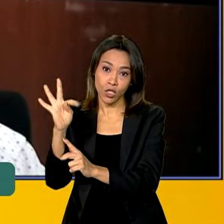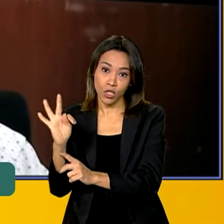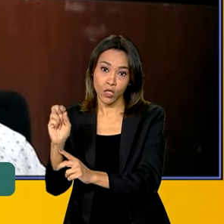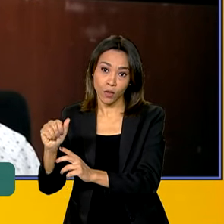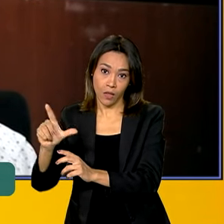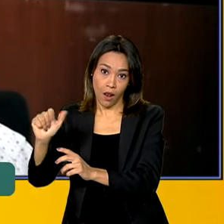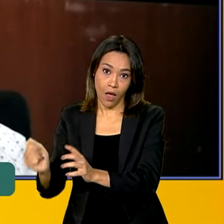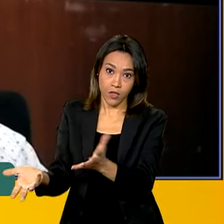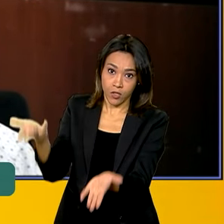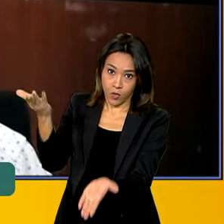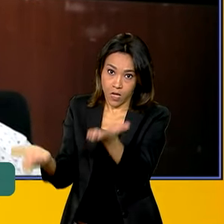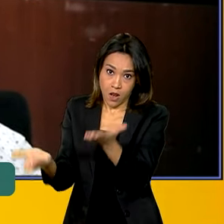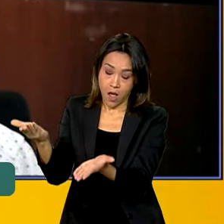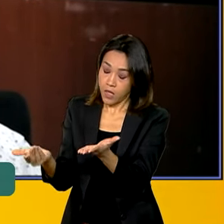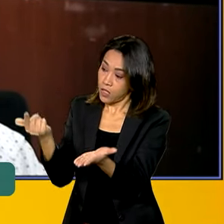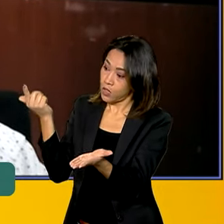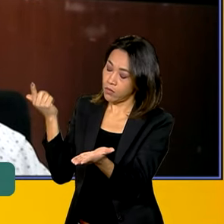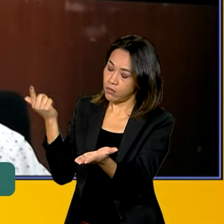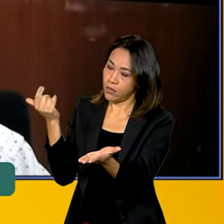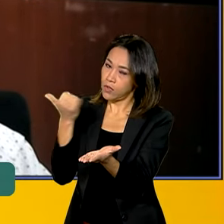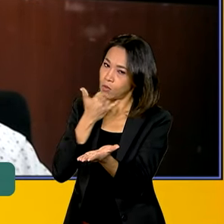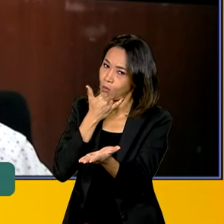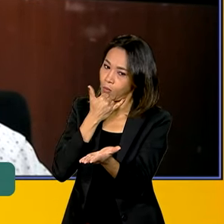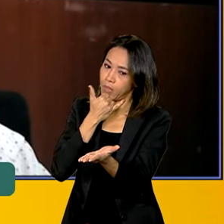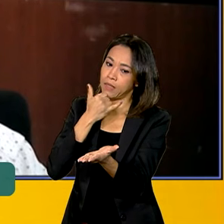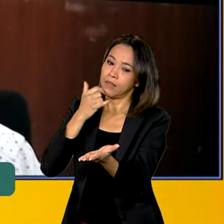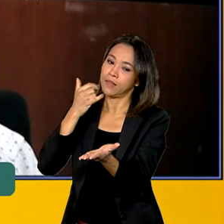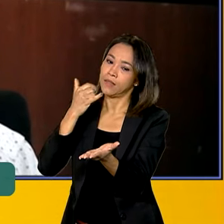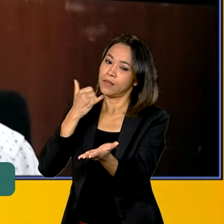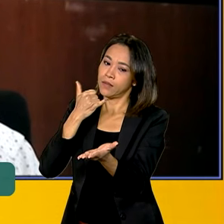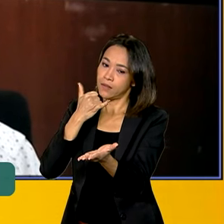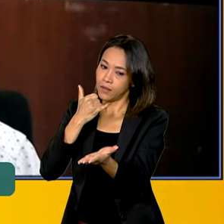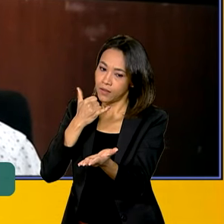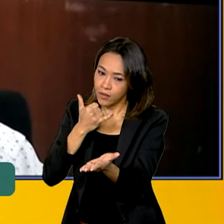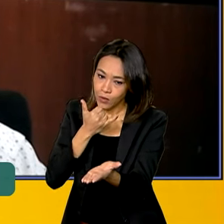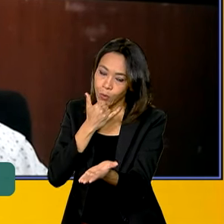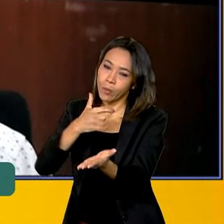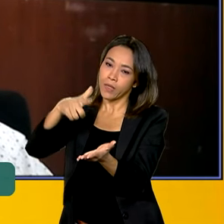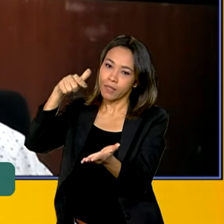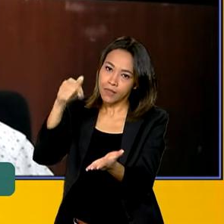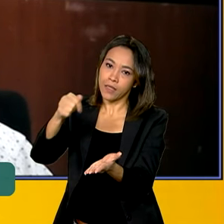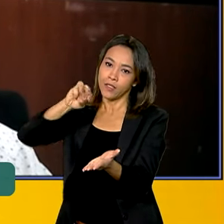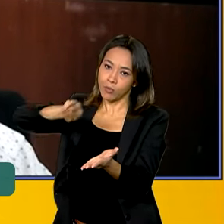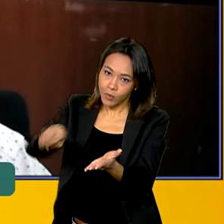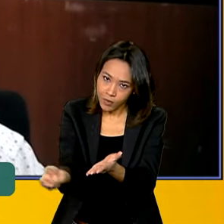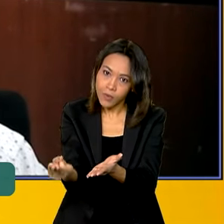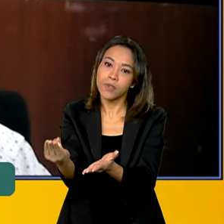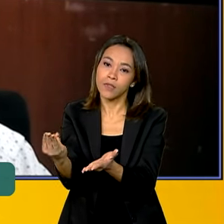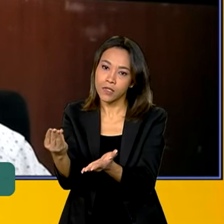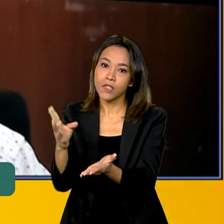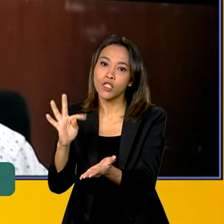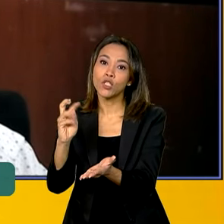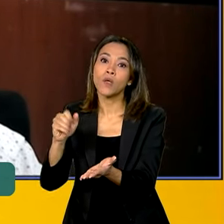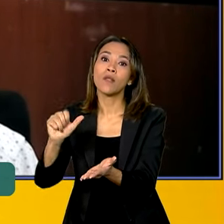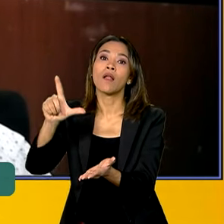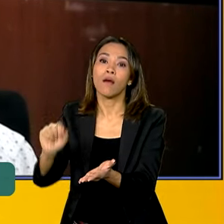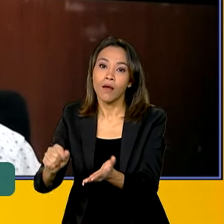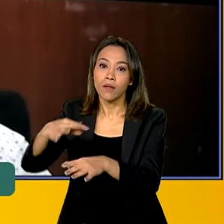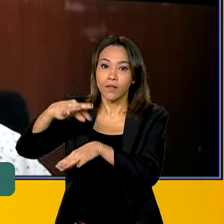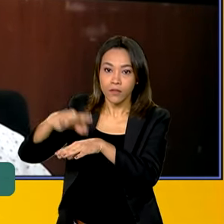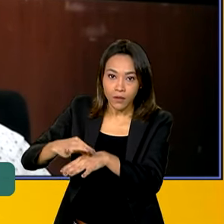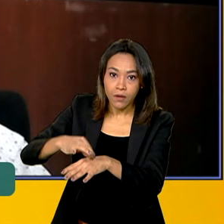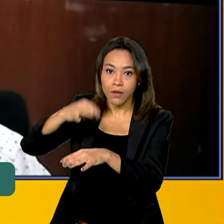isso mostra... Desculpe, 7 milhões de toneladas, desculpe, proteínas animais. Isso mostra como há um